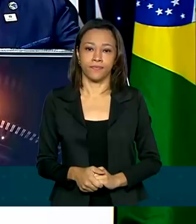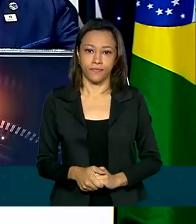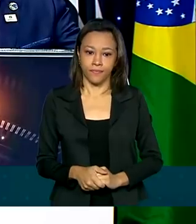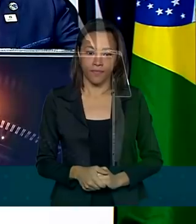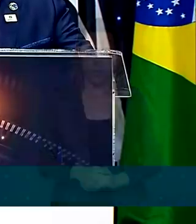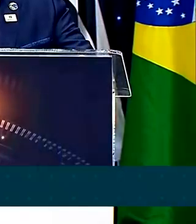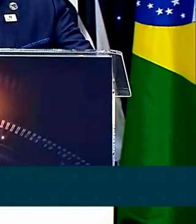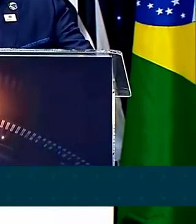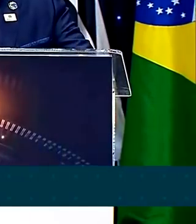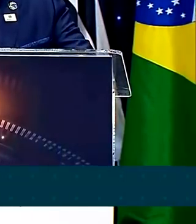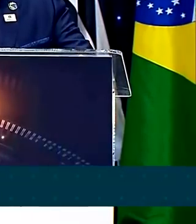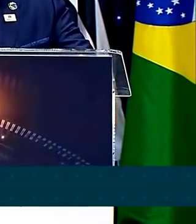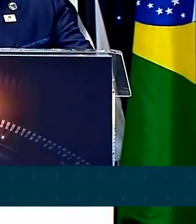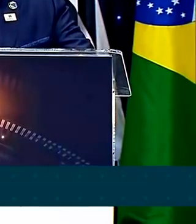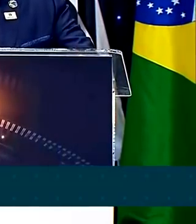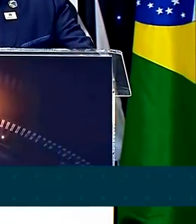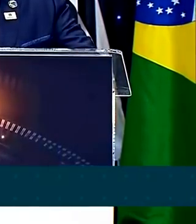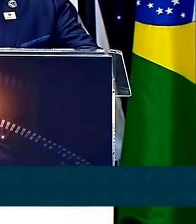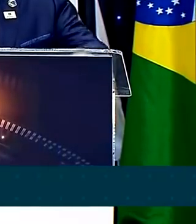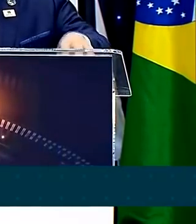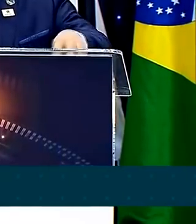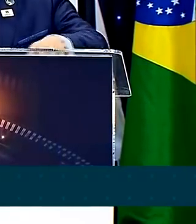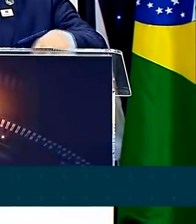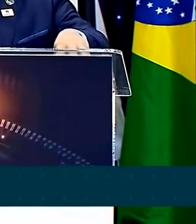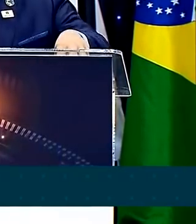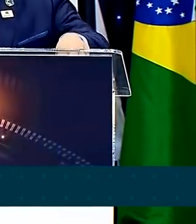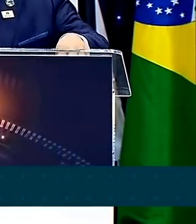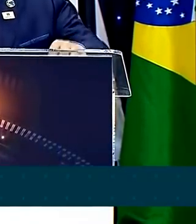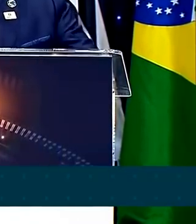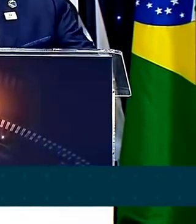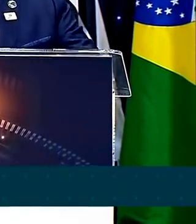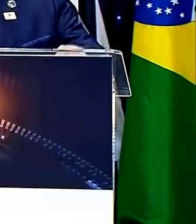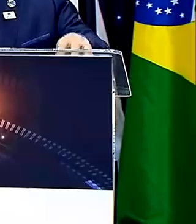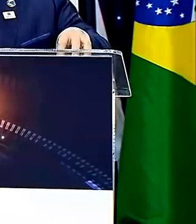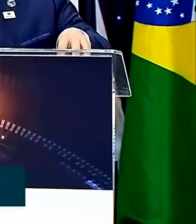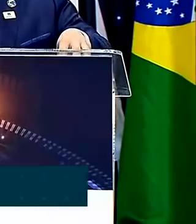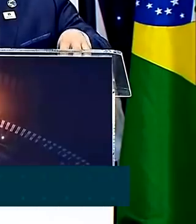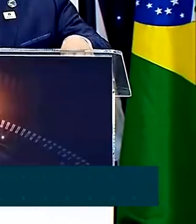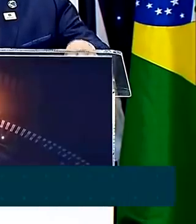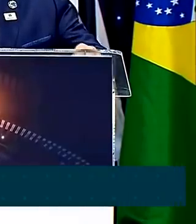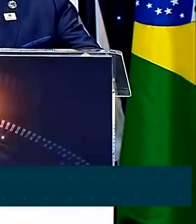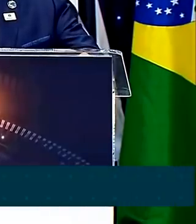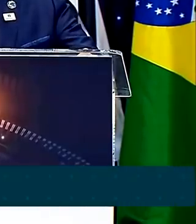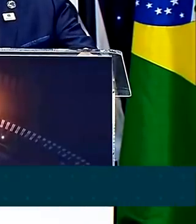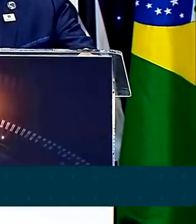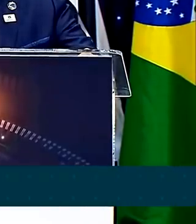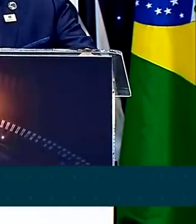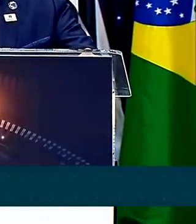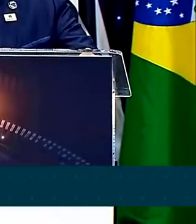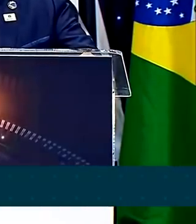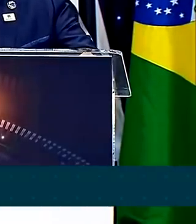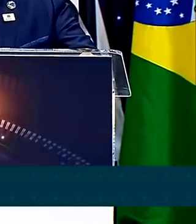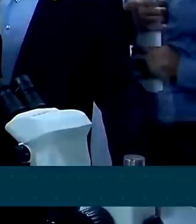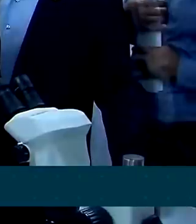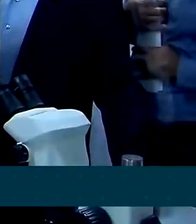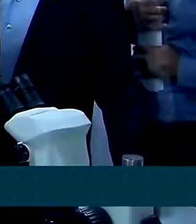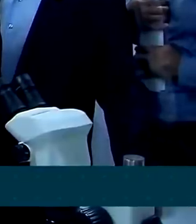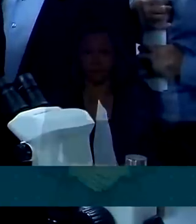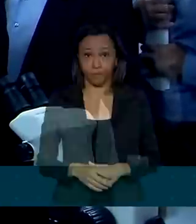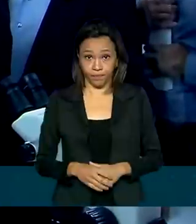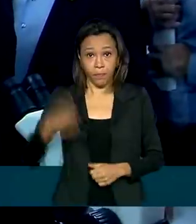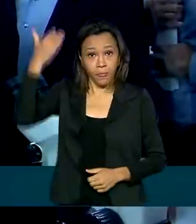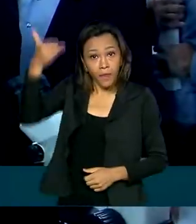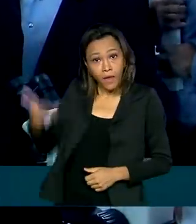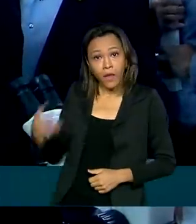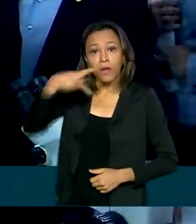levantar o Brasil em biotecnologia e transformar, sim, essa região numa região que seja polo de biotecnologia no país. O